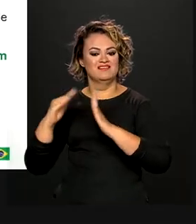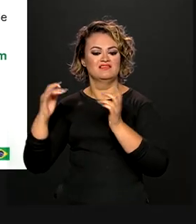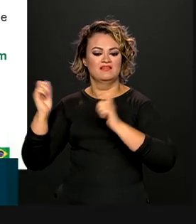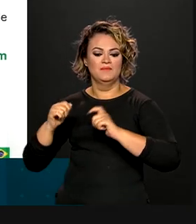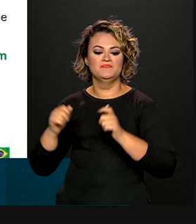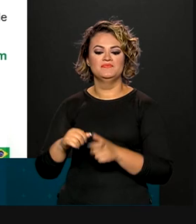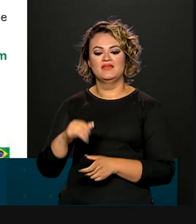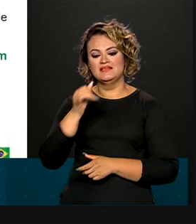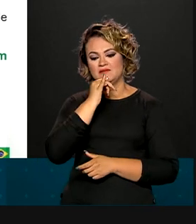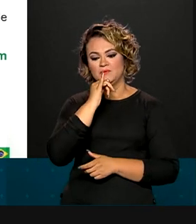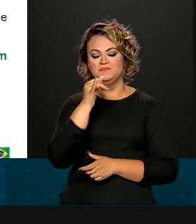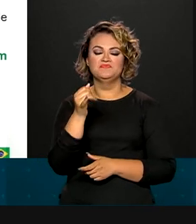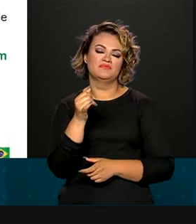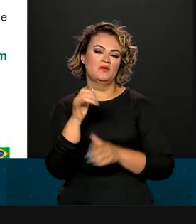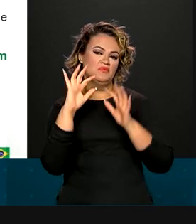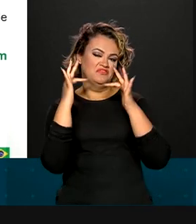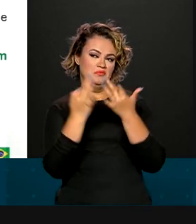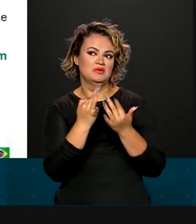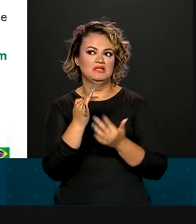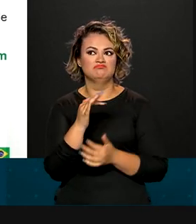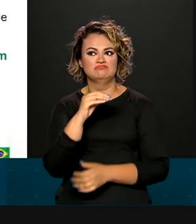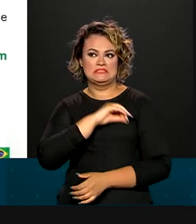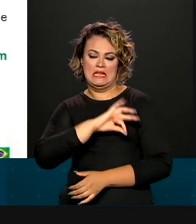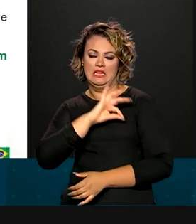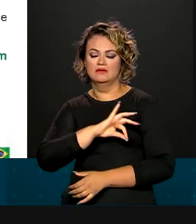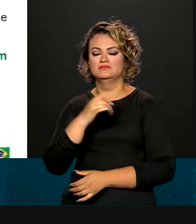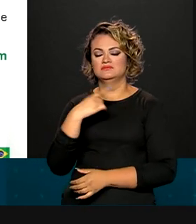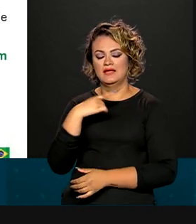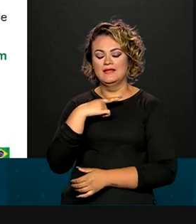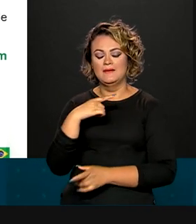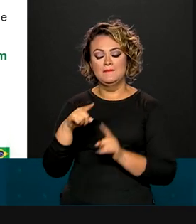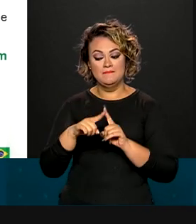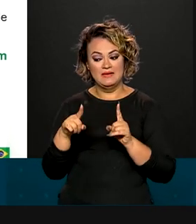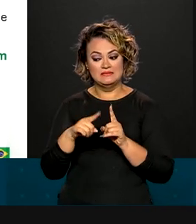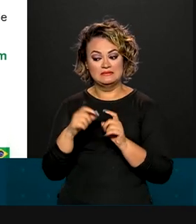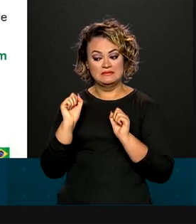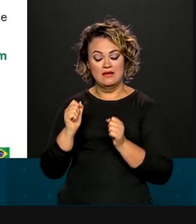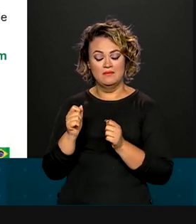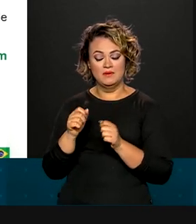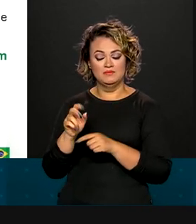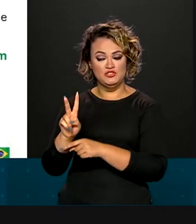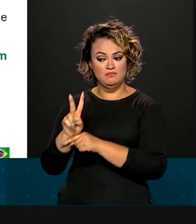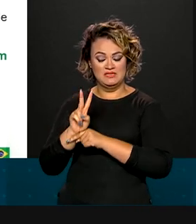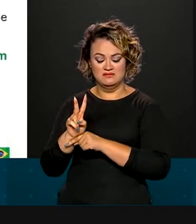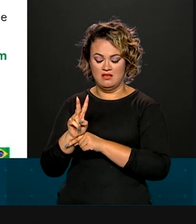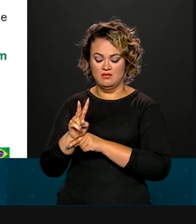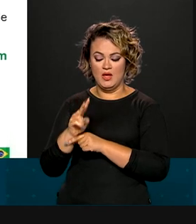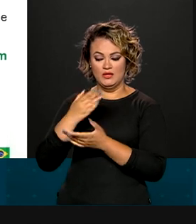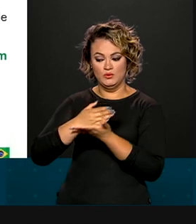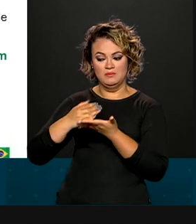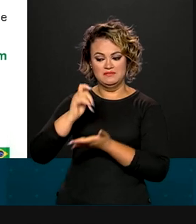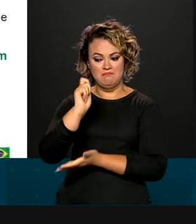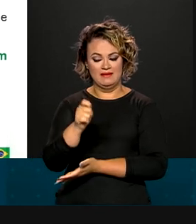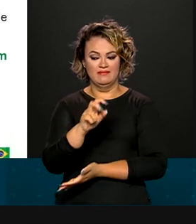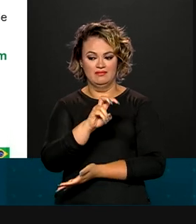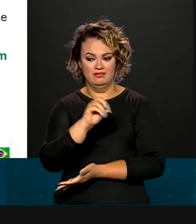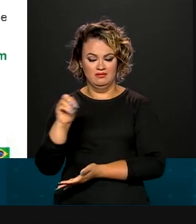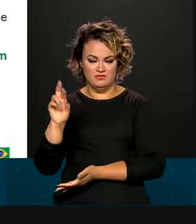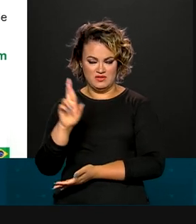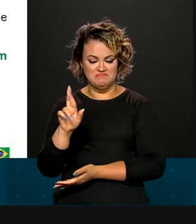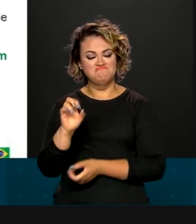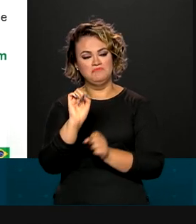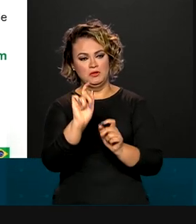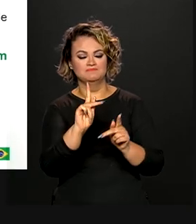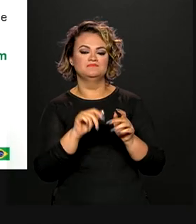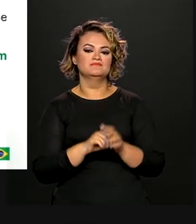família que tem uma renda e ela consegue acessar um financiamento com uma prestação de R$ 500. Só que o imóvel que ela